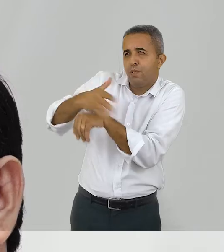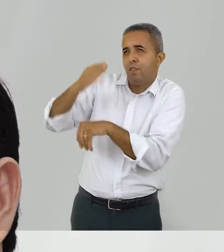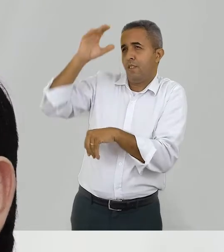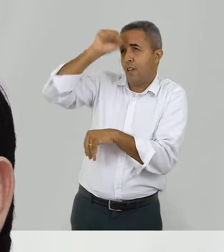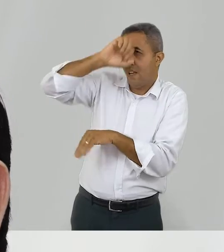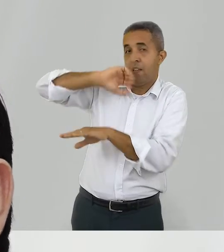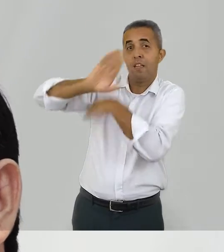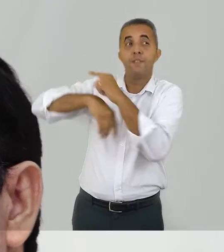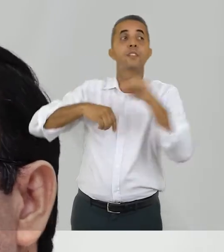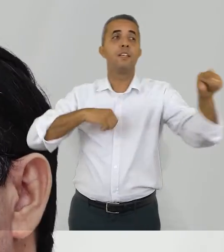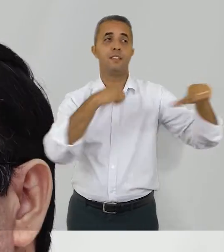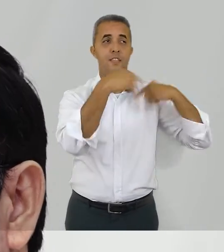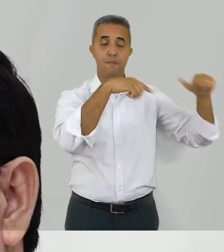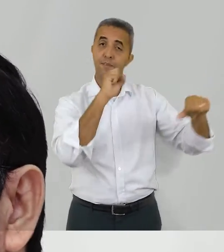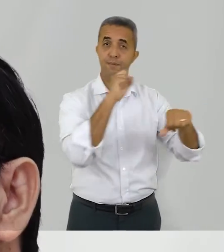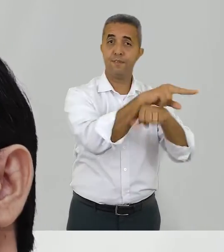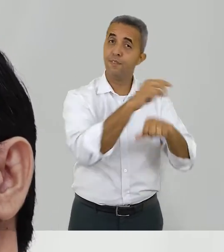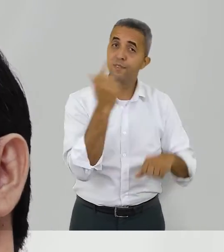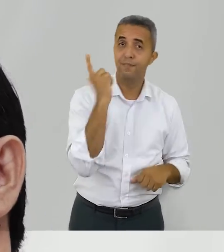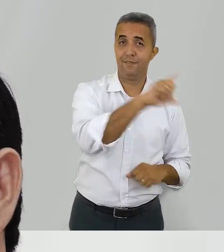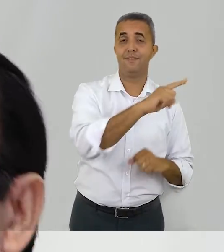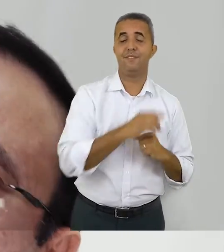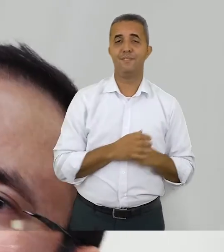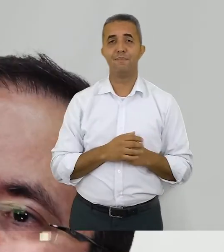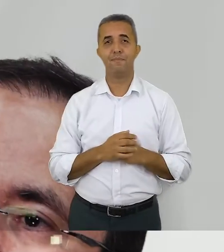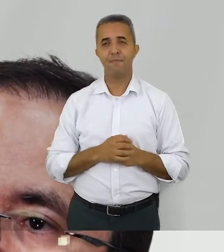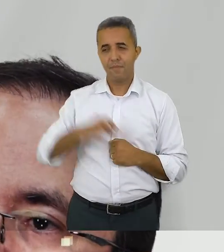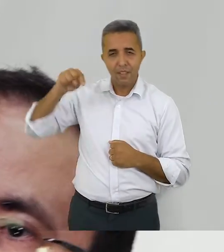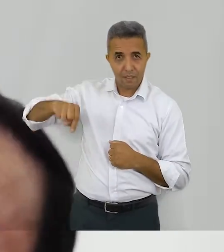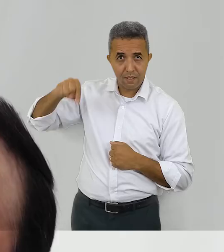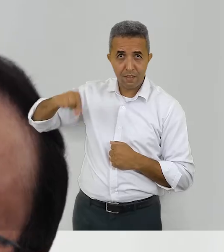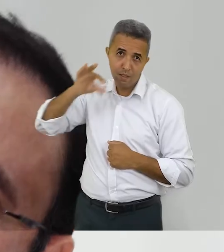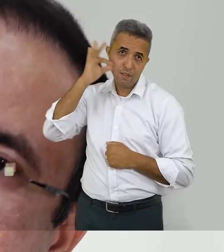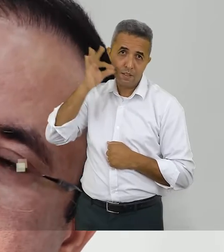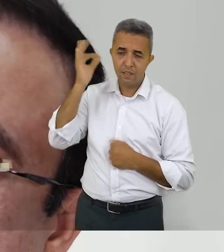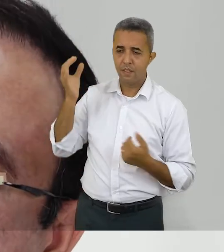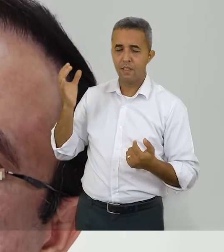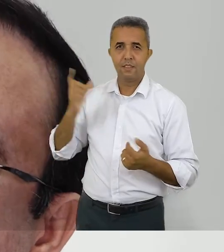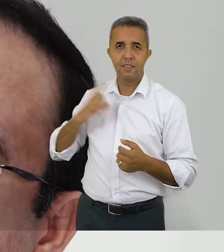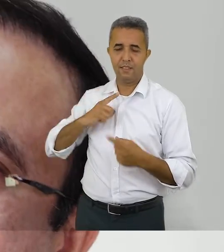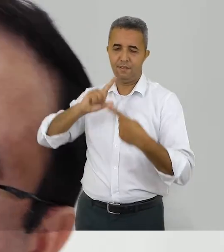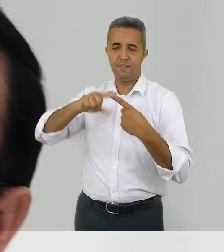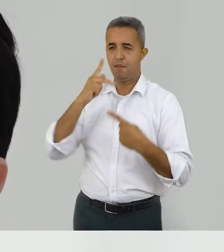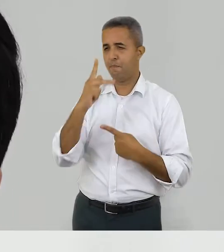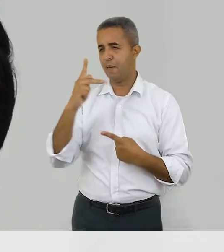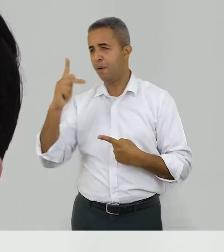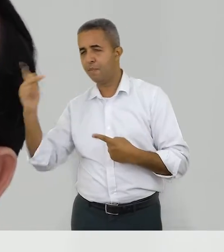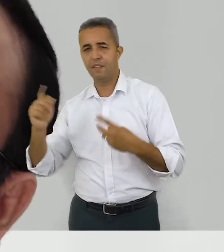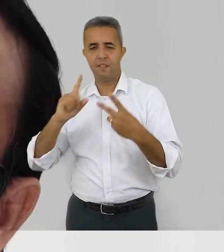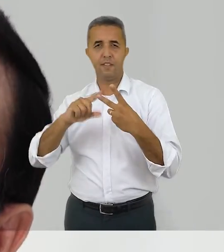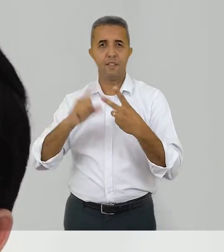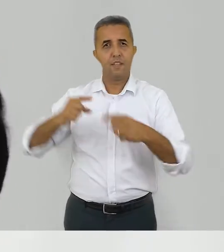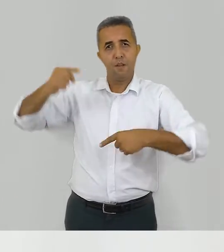ela suple todas as necessidades e alcança os objetivos propostos no seu plano político-pedagógico, no seu